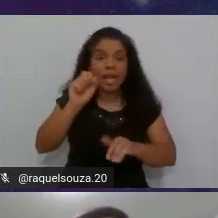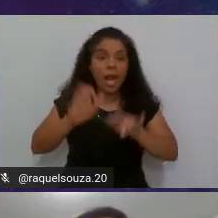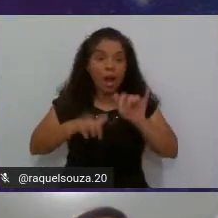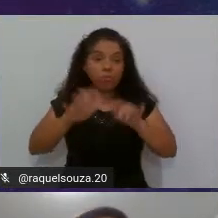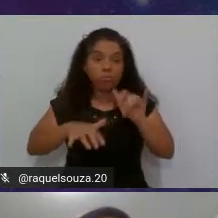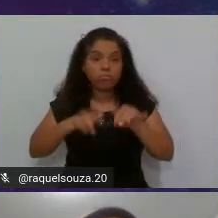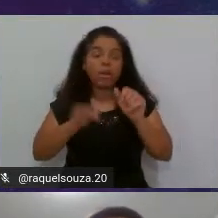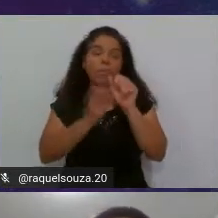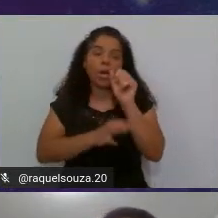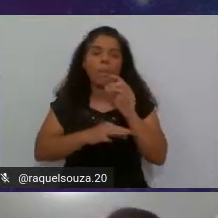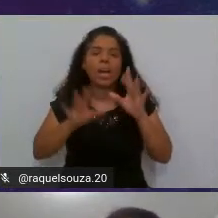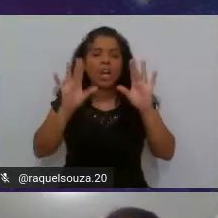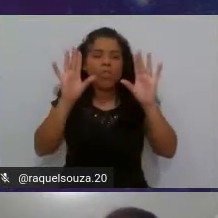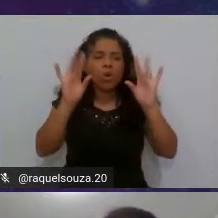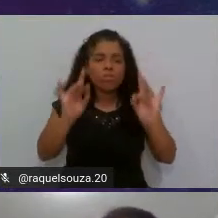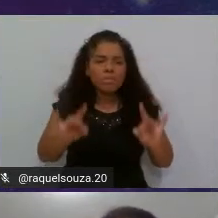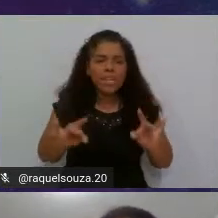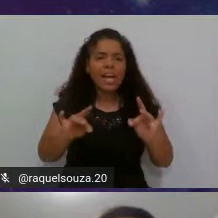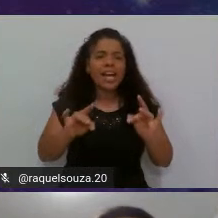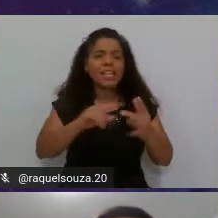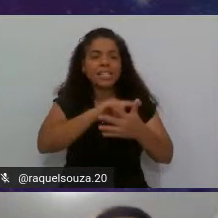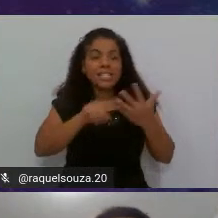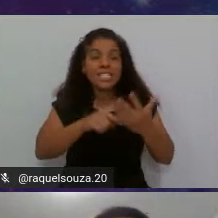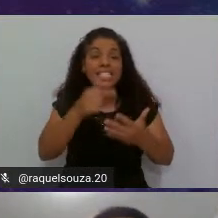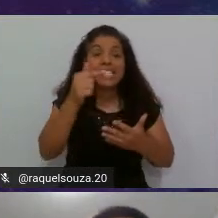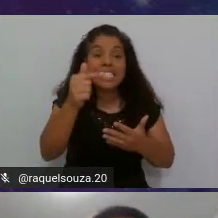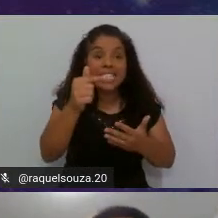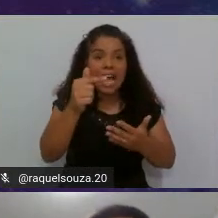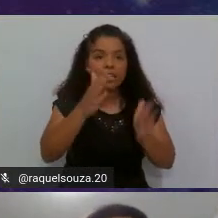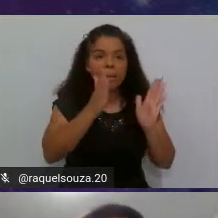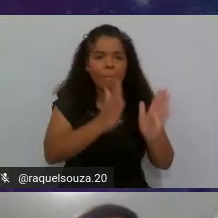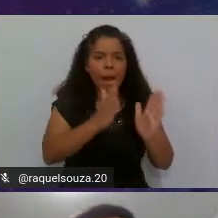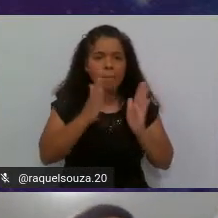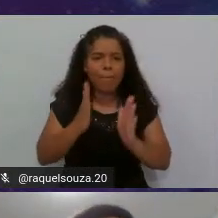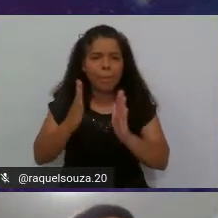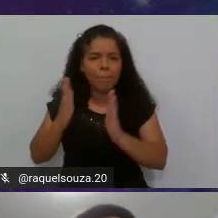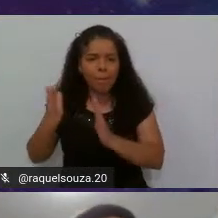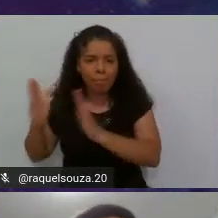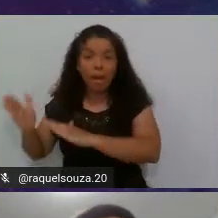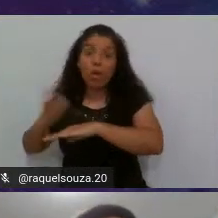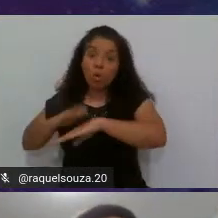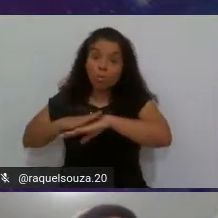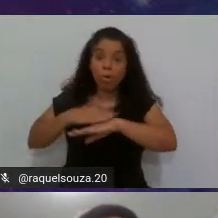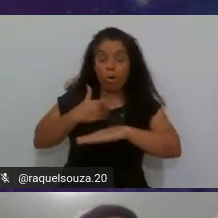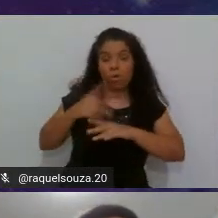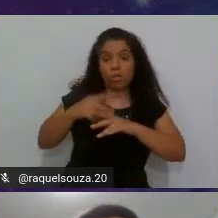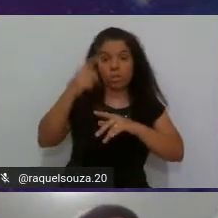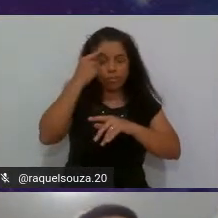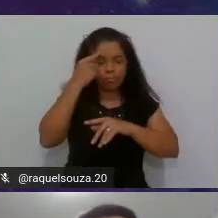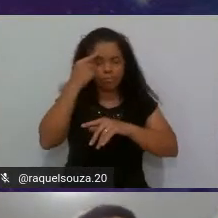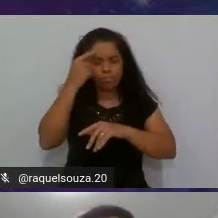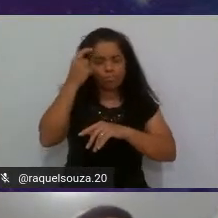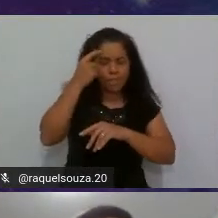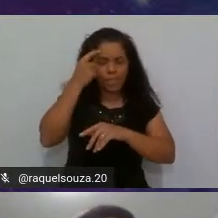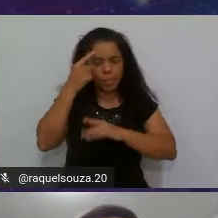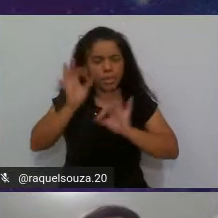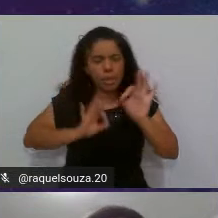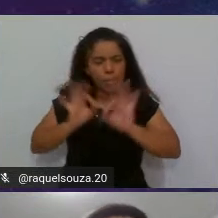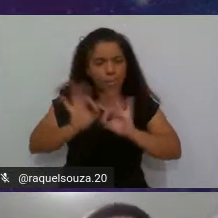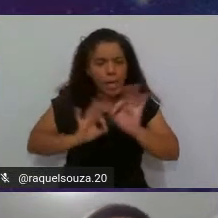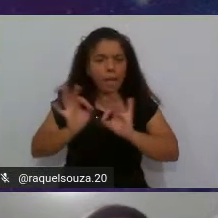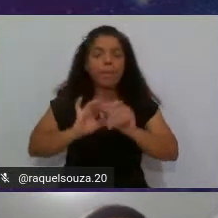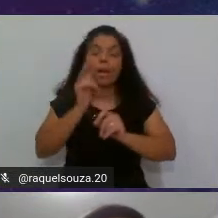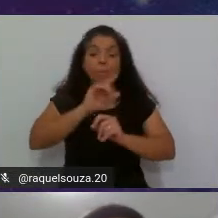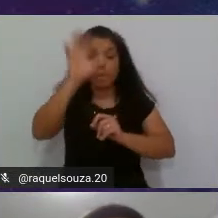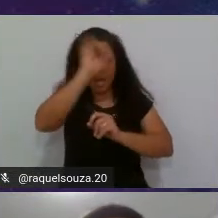eu vou detalhar aqui em sete passos como você pode, mentalmente, ou como você pode se preparar para